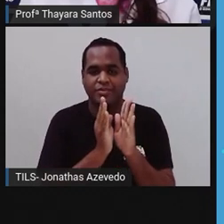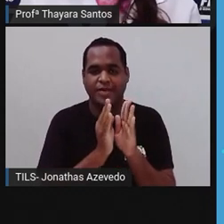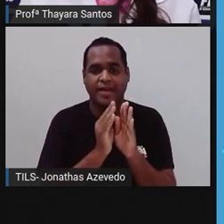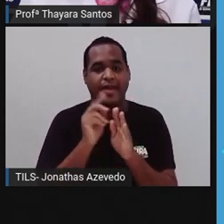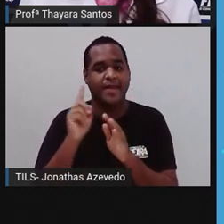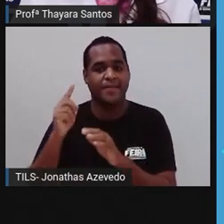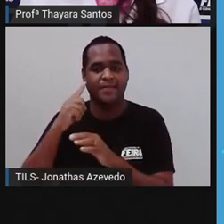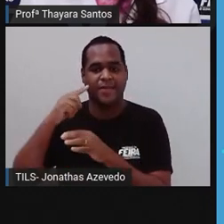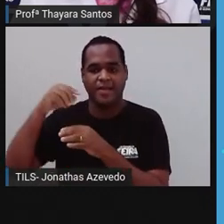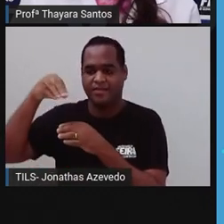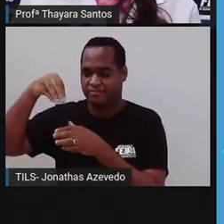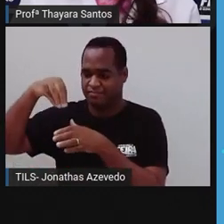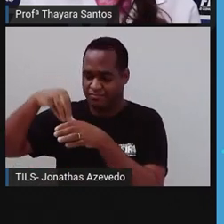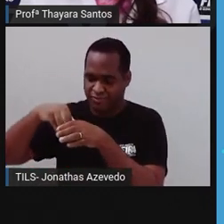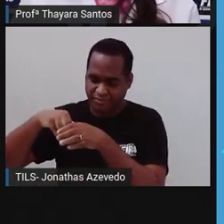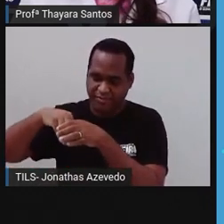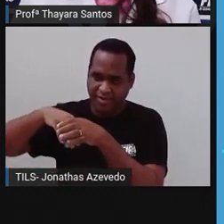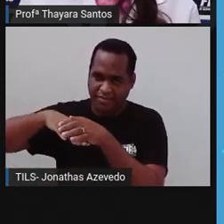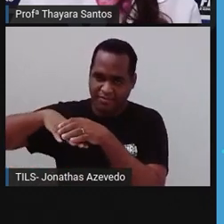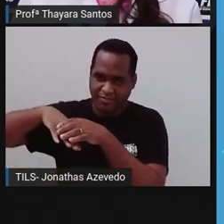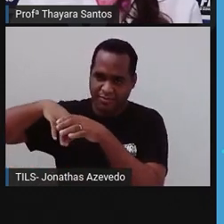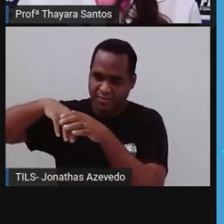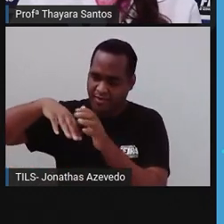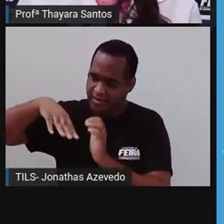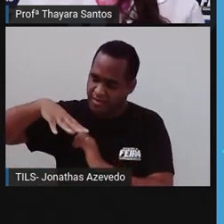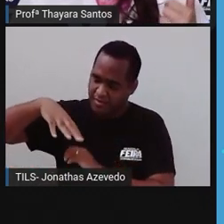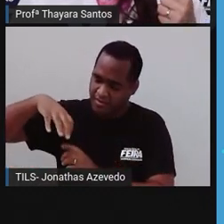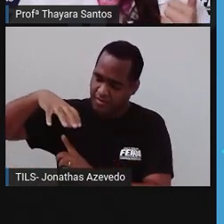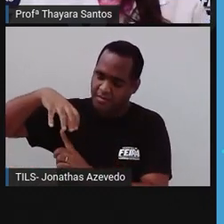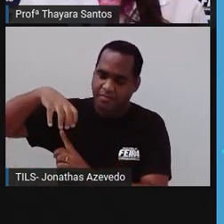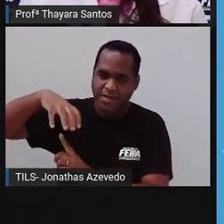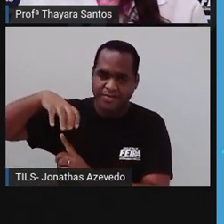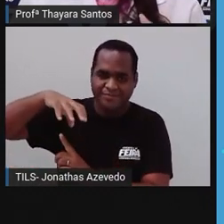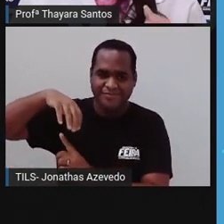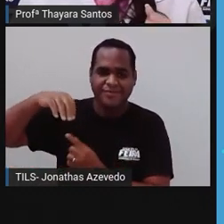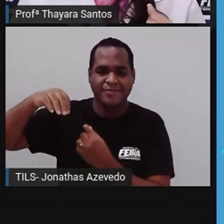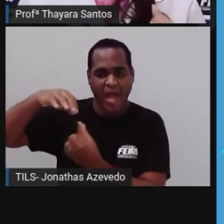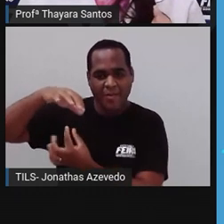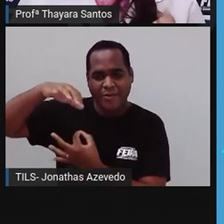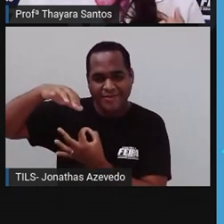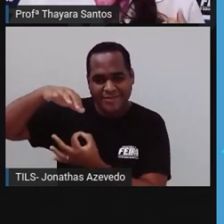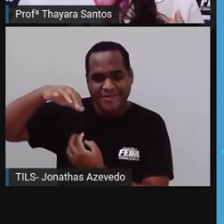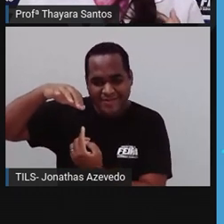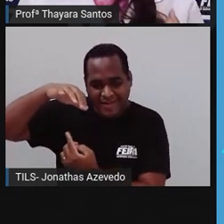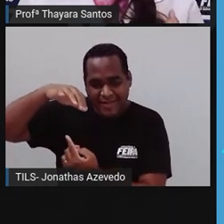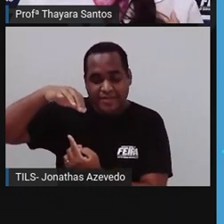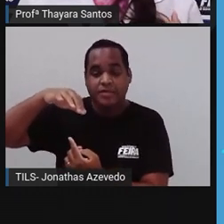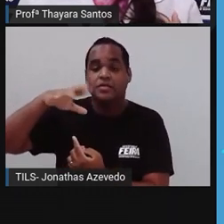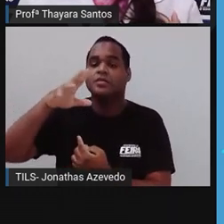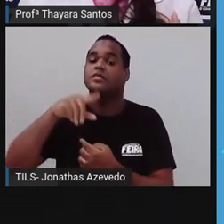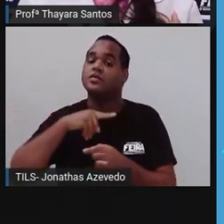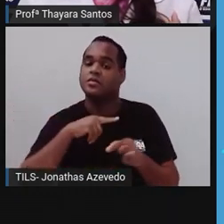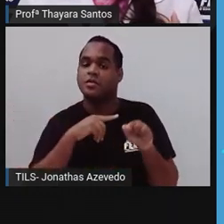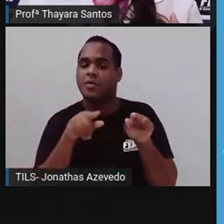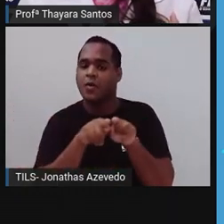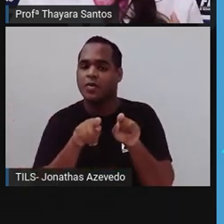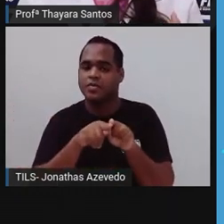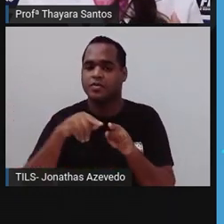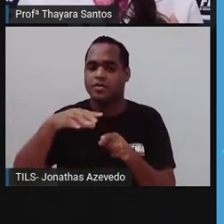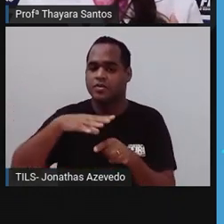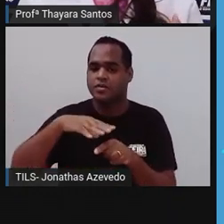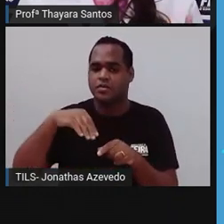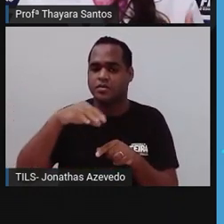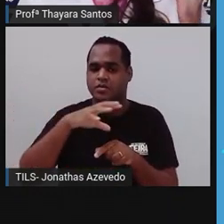voltada aqui para baixo. A boca está aqui embaixo. E outra coisa, os tentáculos, no caso dos pólipos, eles estão aqui,